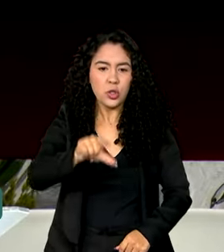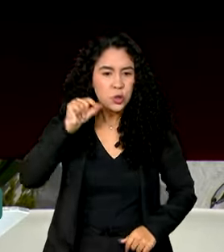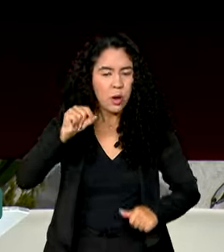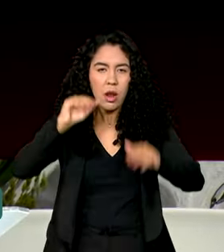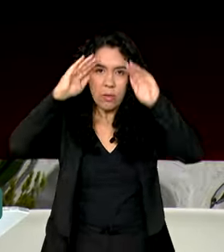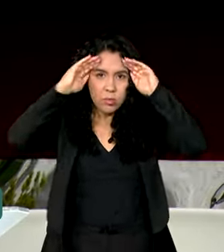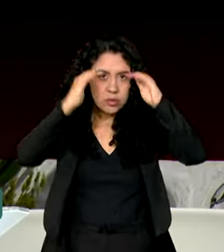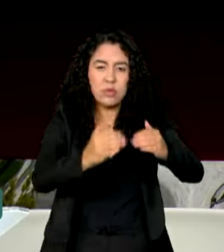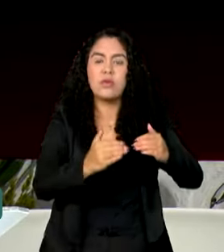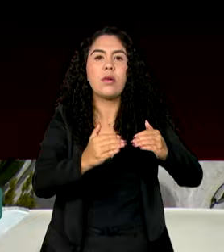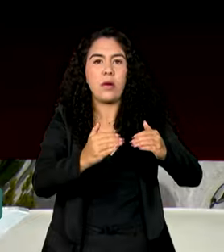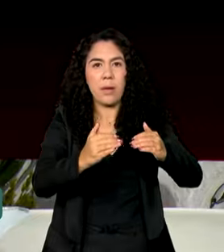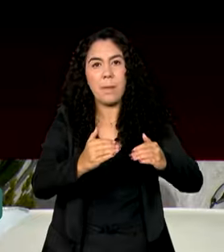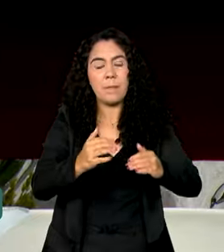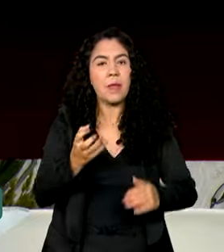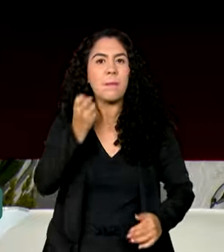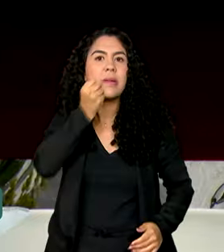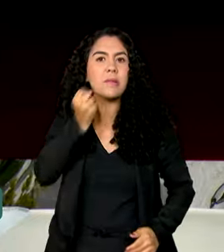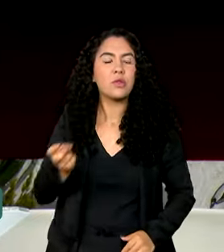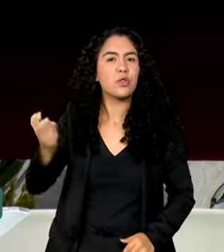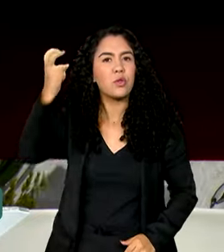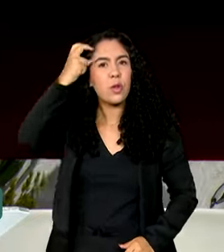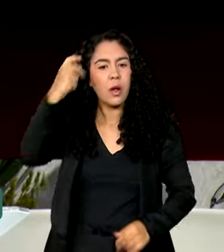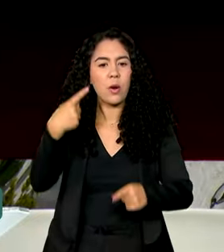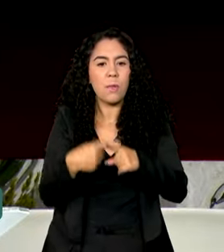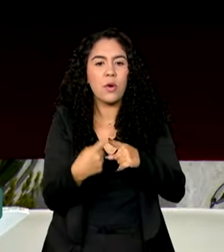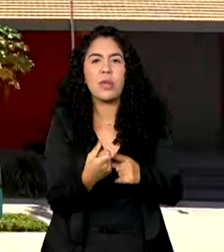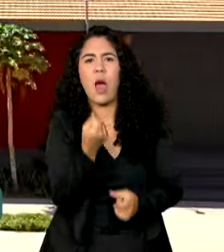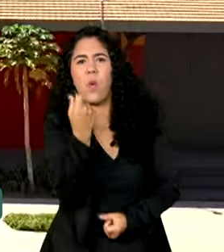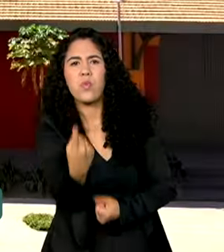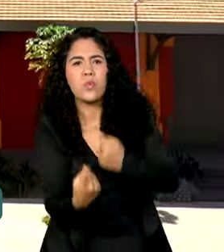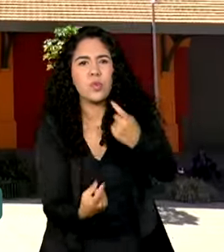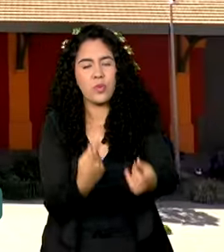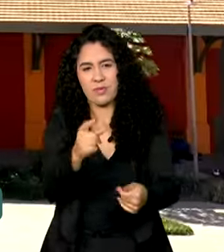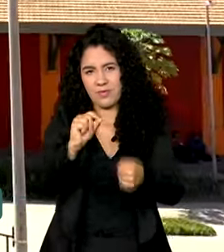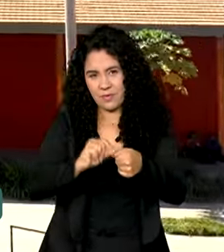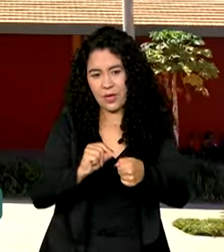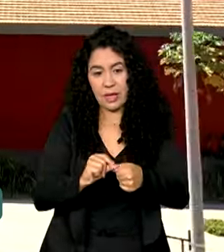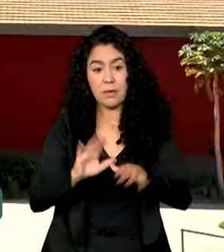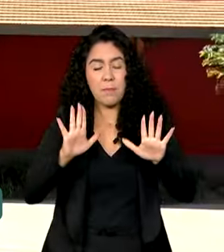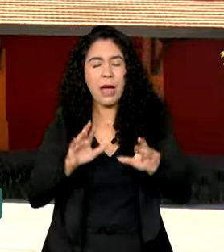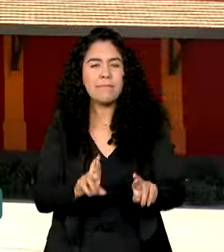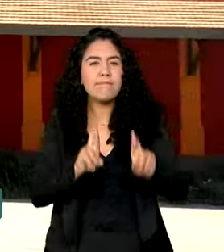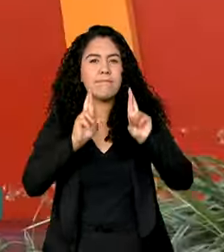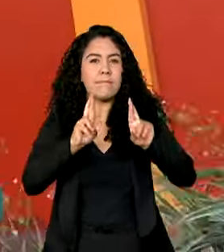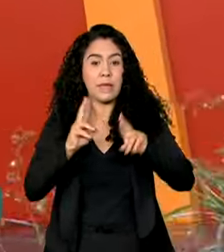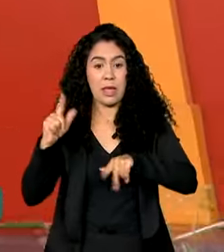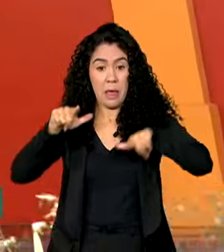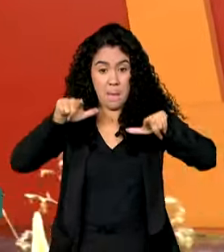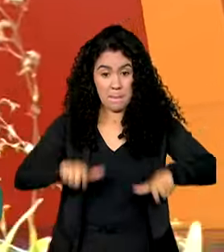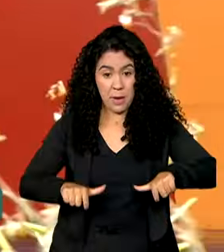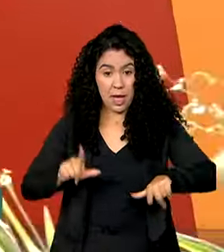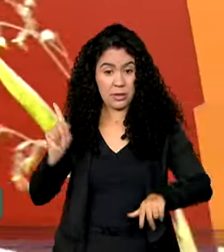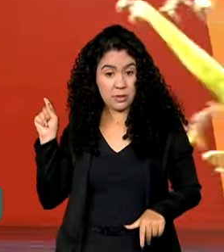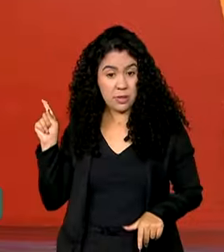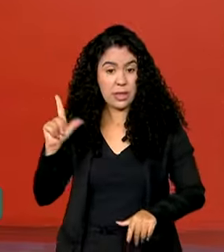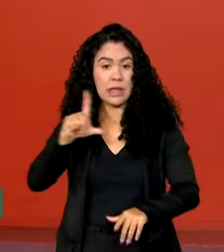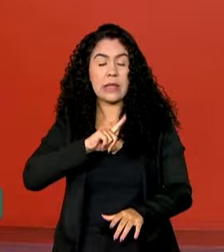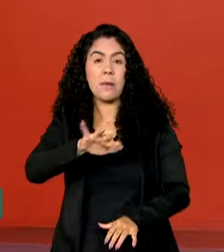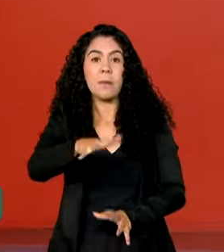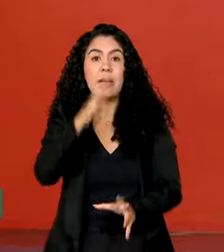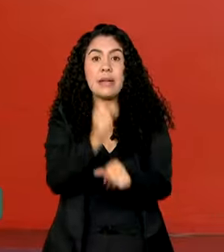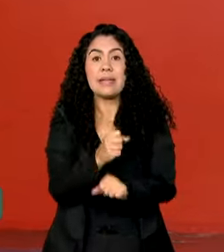dedicar ao patrimônio histórico que pouca gente cumpre esse papel. A expectativa é que o espaço receba cerca de 150